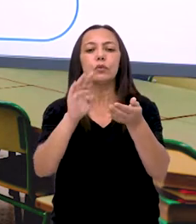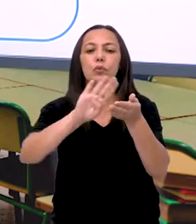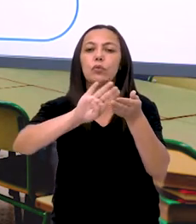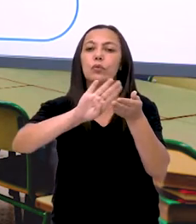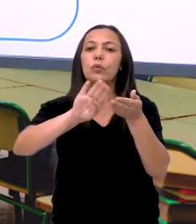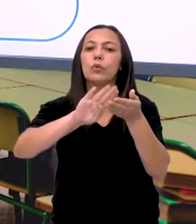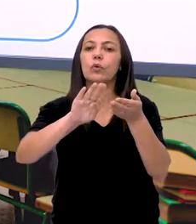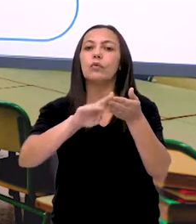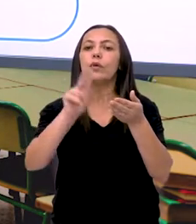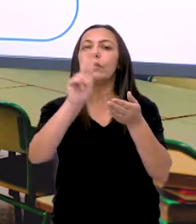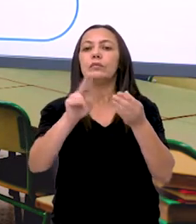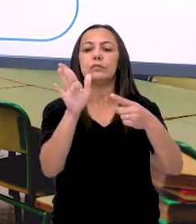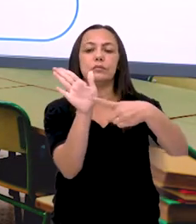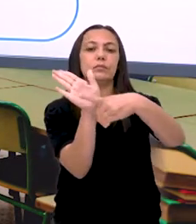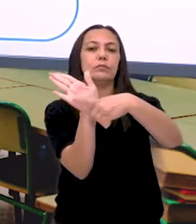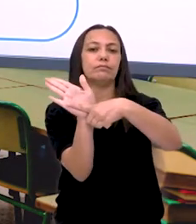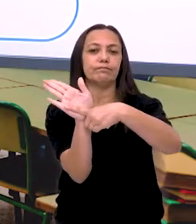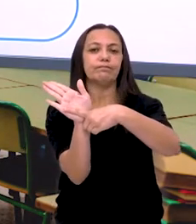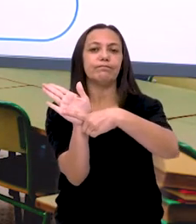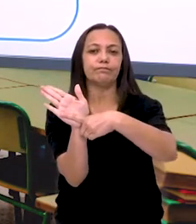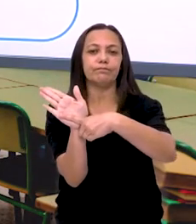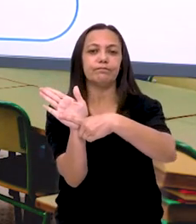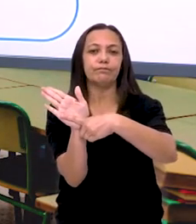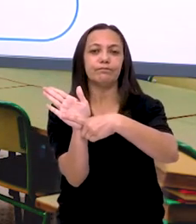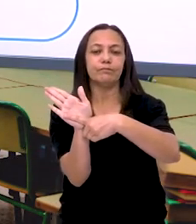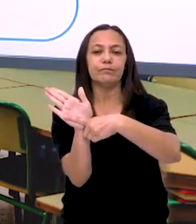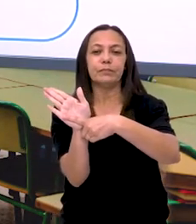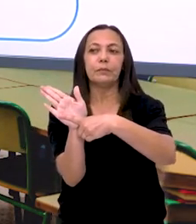troco dela. Fazendo uma subtração, é claro.